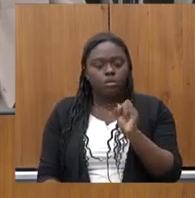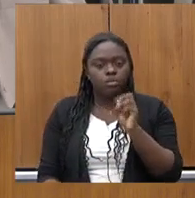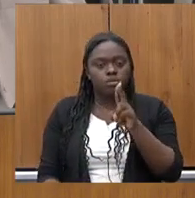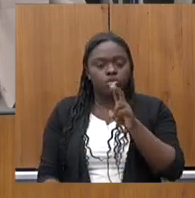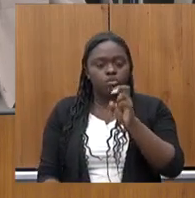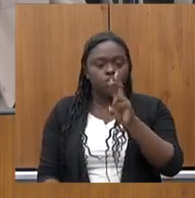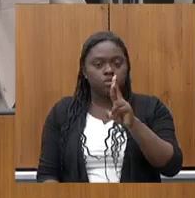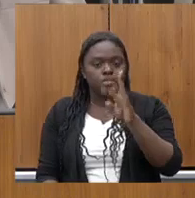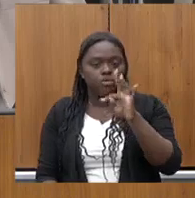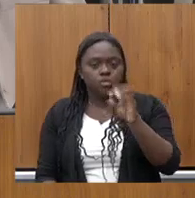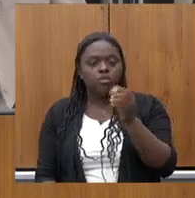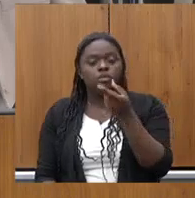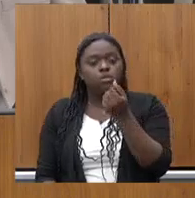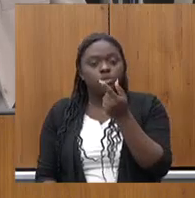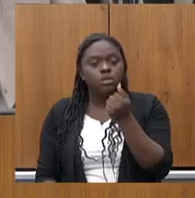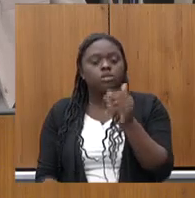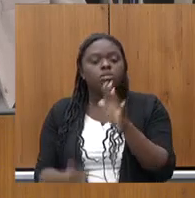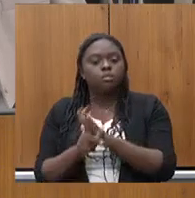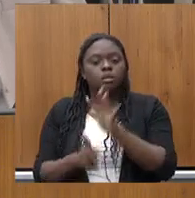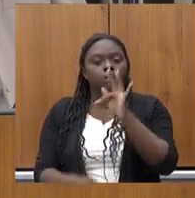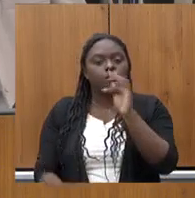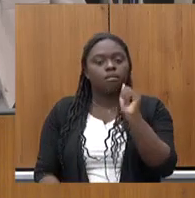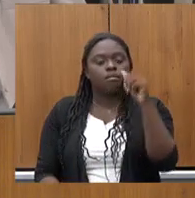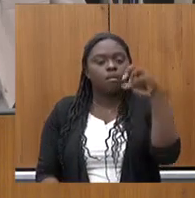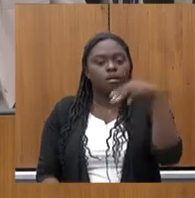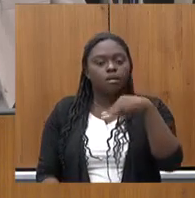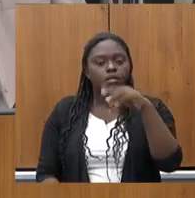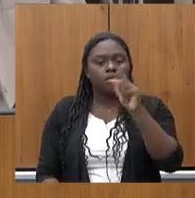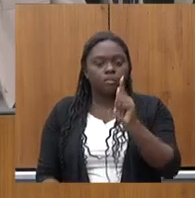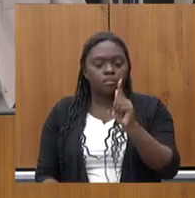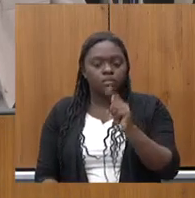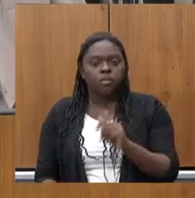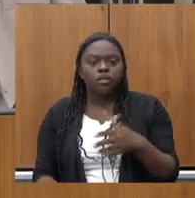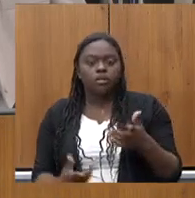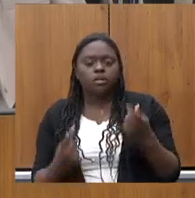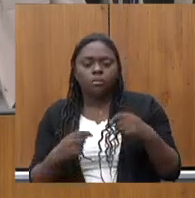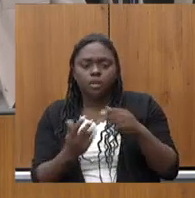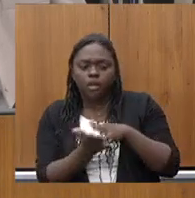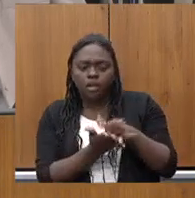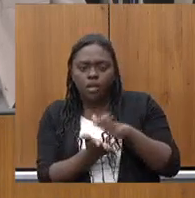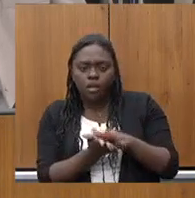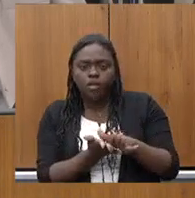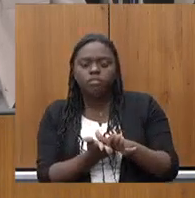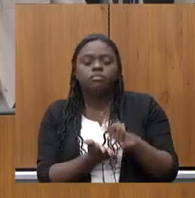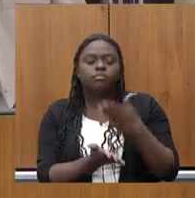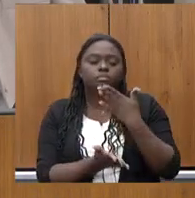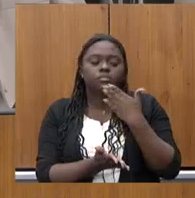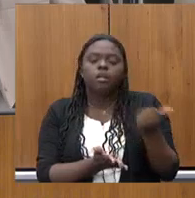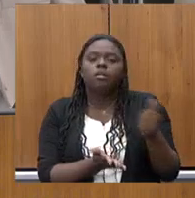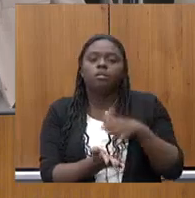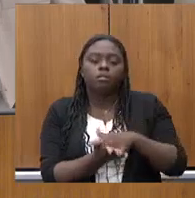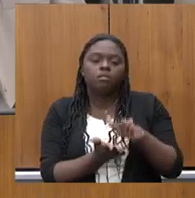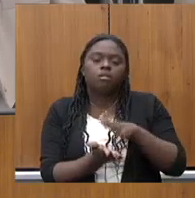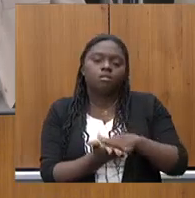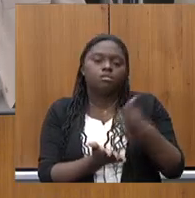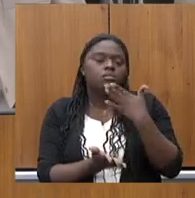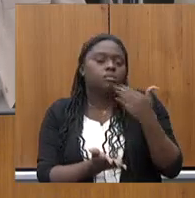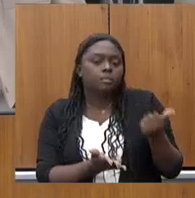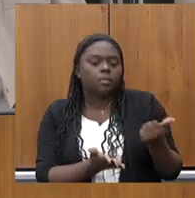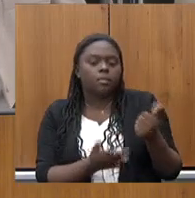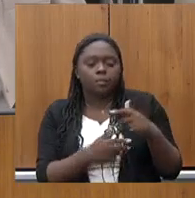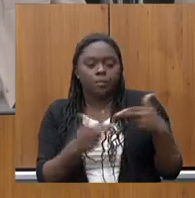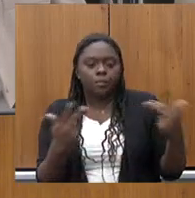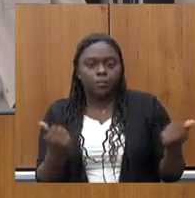dinheiro que tem que gastar porque a constituição estipulou se tem que gastar gastemos com o melhor possível você concorda